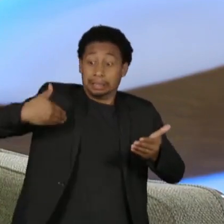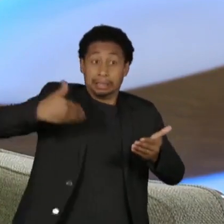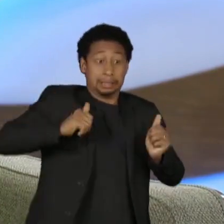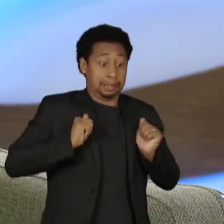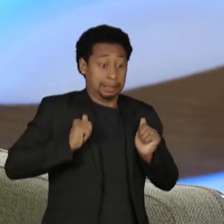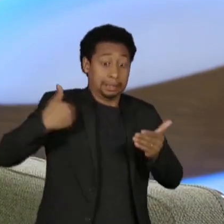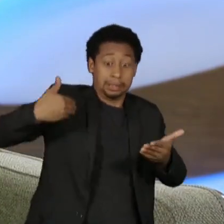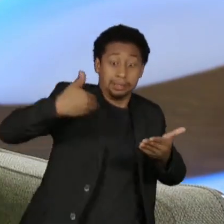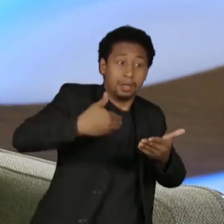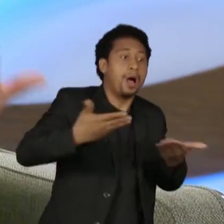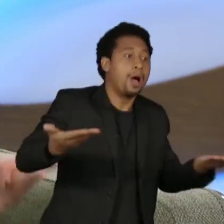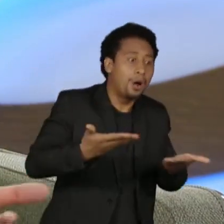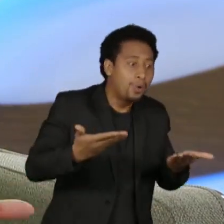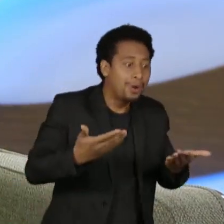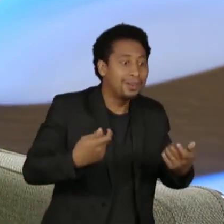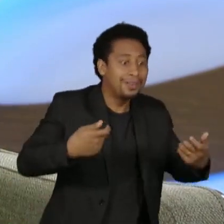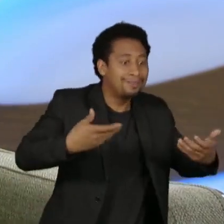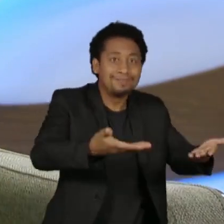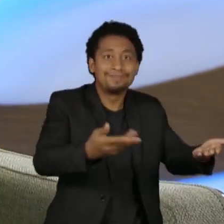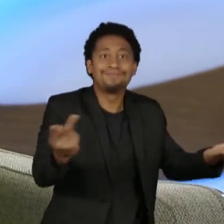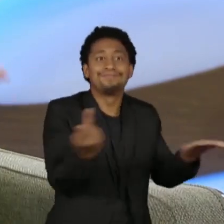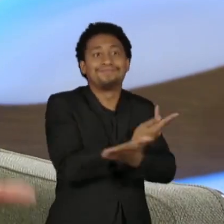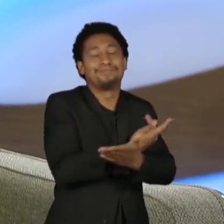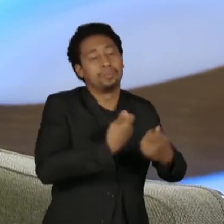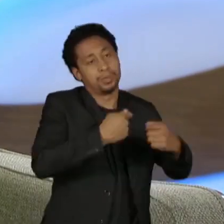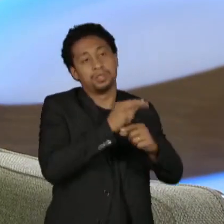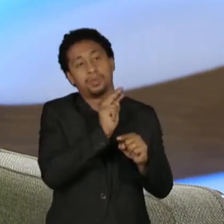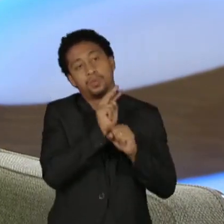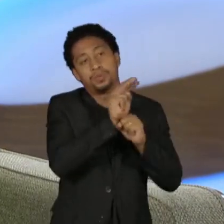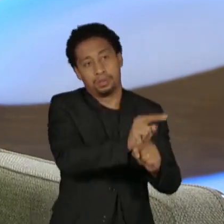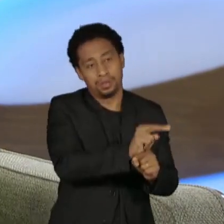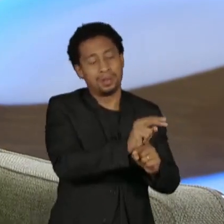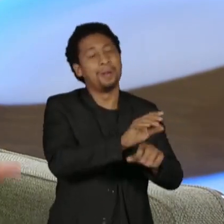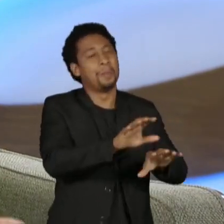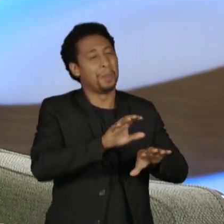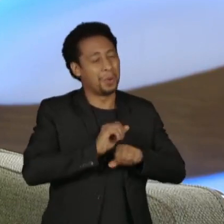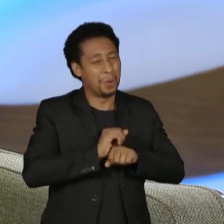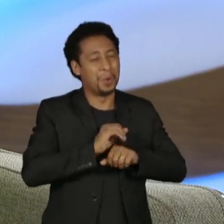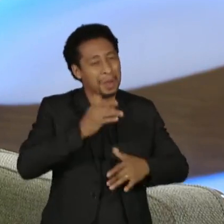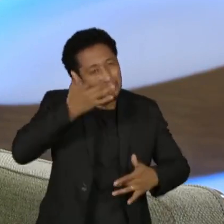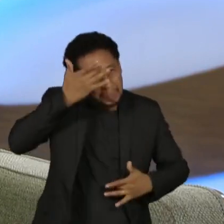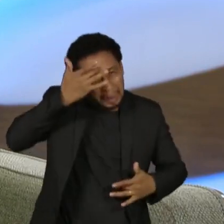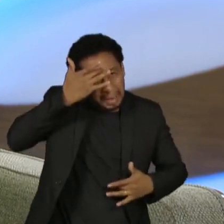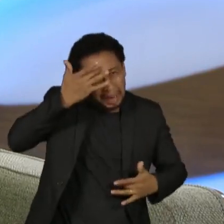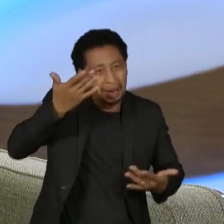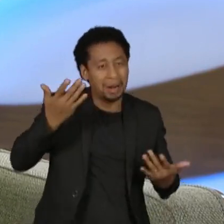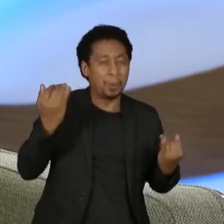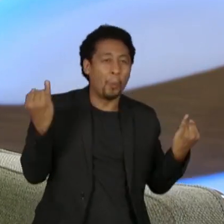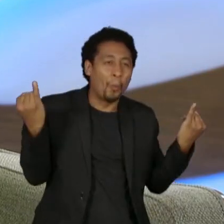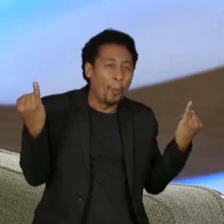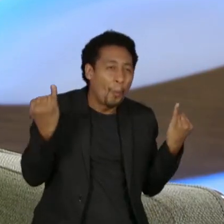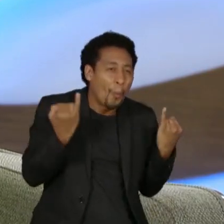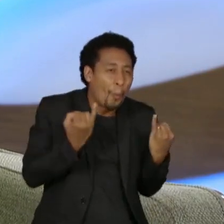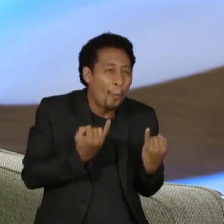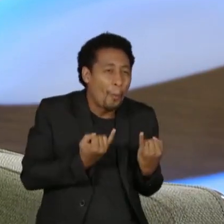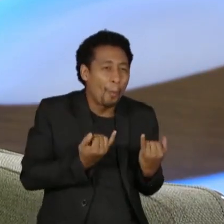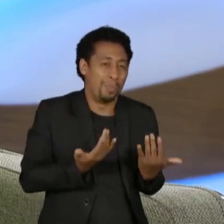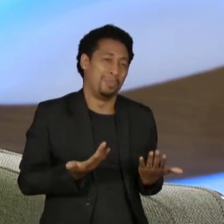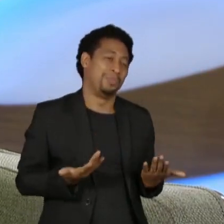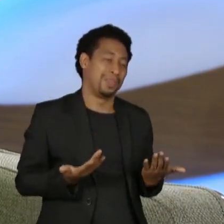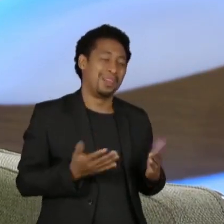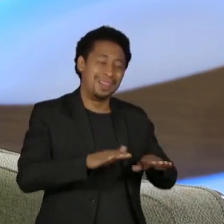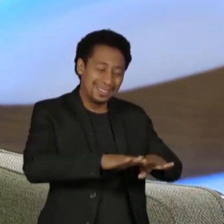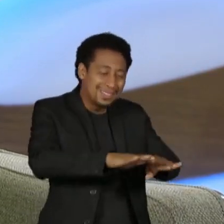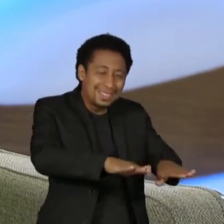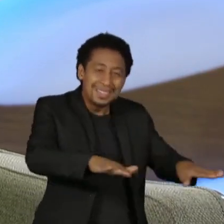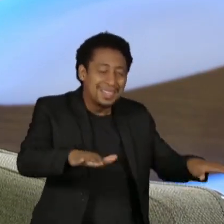disseminado. E, além da malária, desnutrição, como nós temos visto no caso das crianças. Então, é